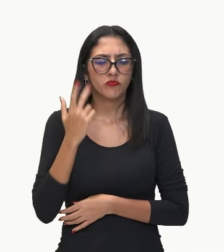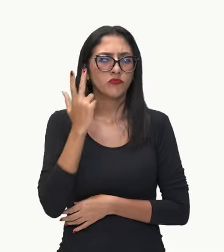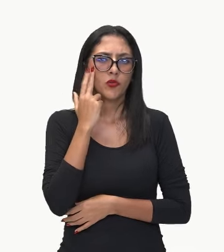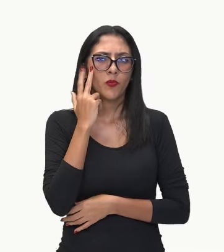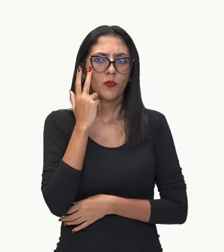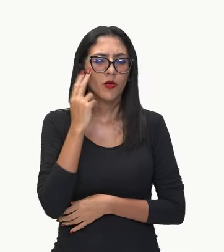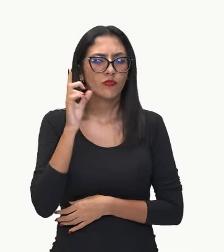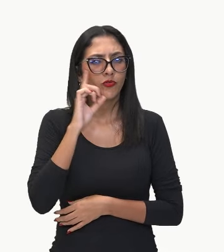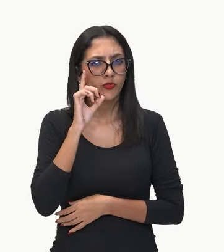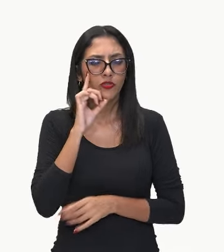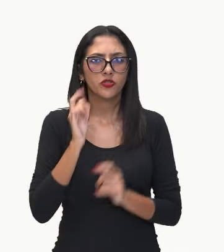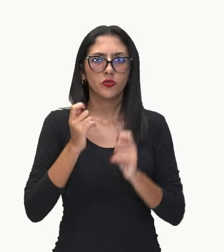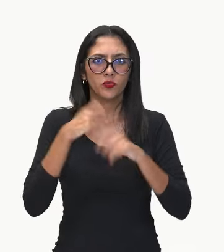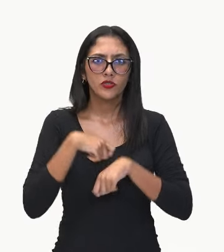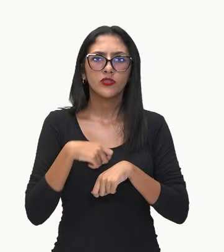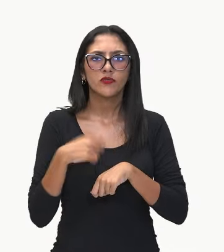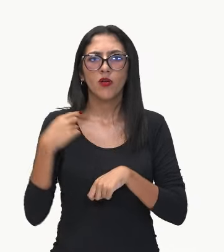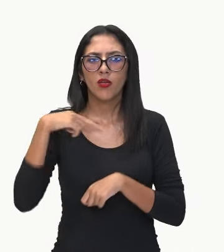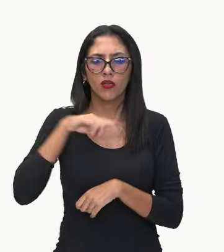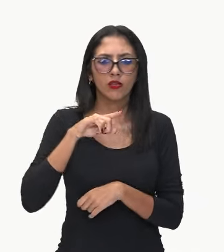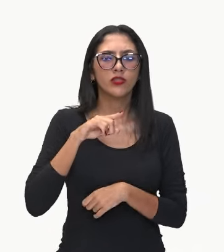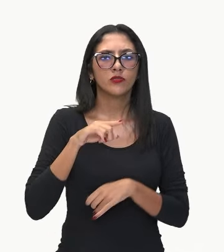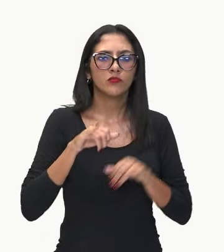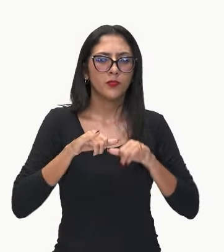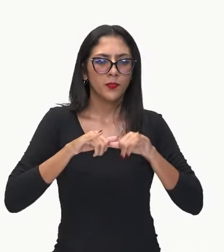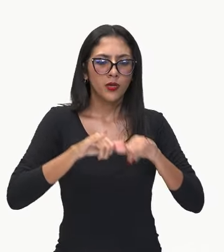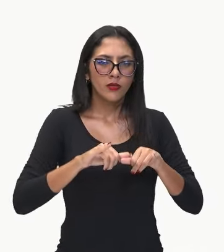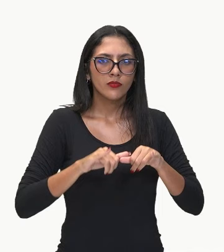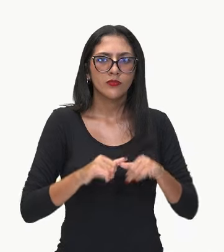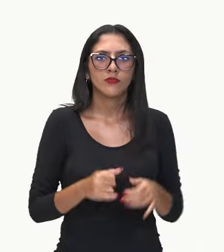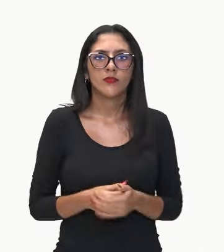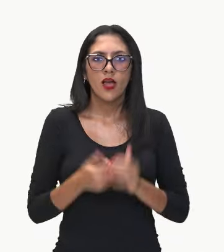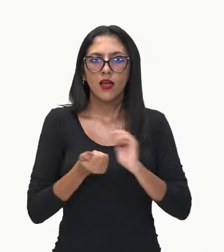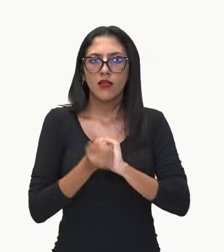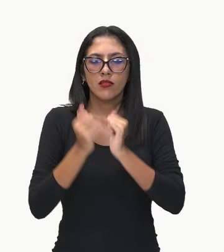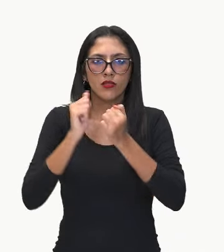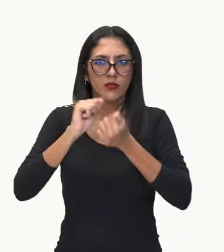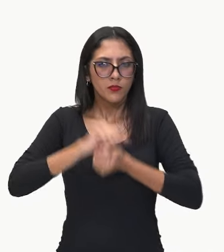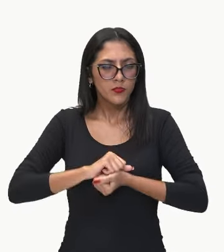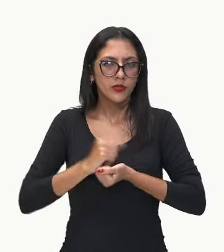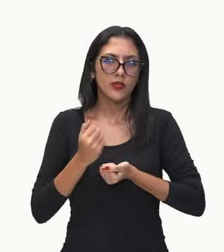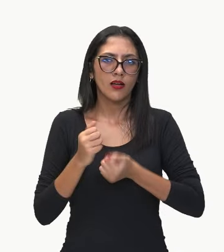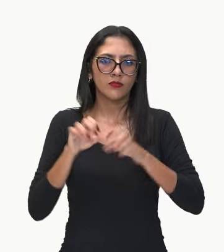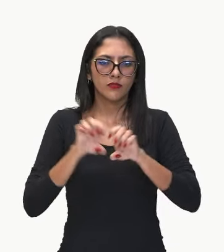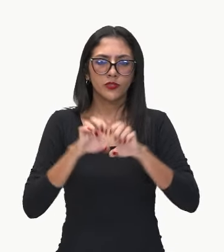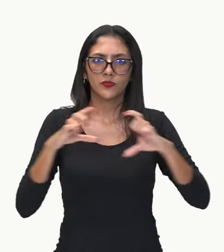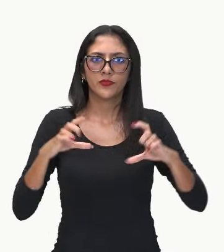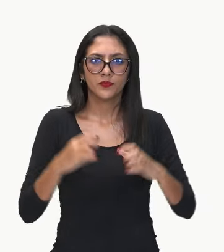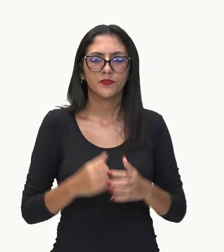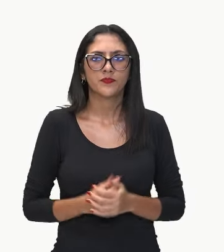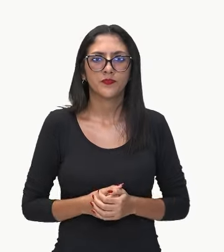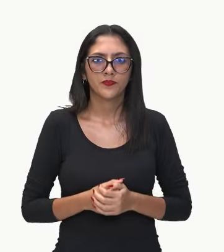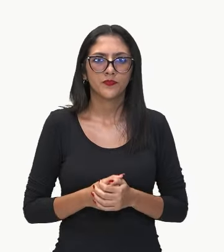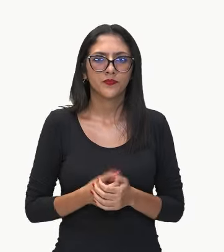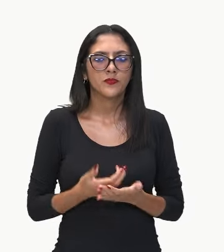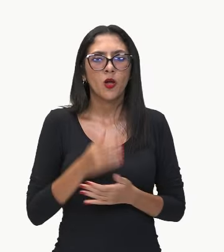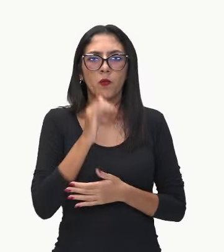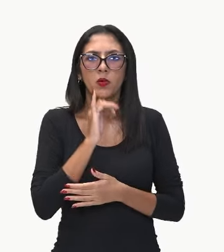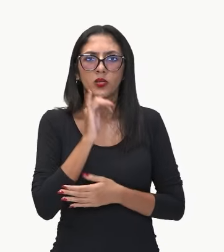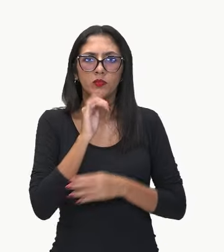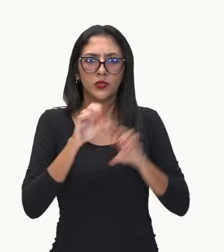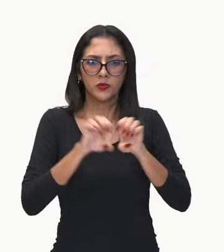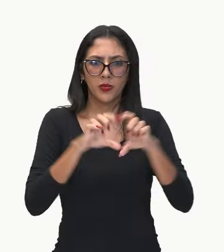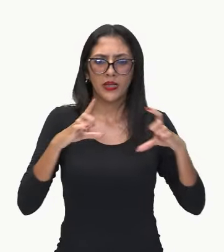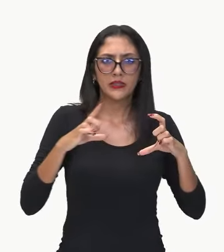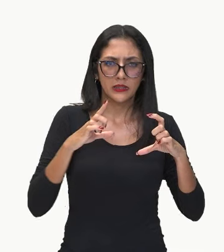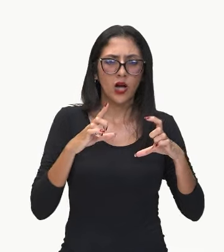vivenciamos diariamente e traduzida em expressão numérica. Então, não tem como dizer, expressão numérica não faz